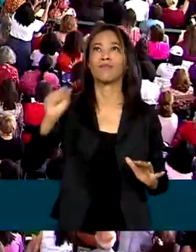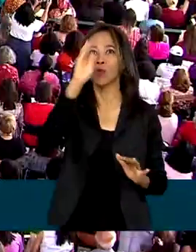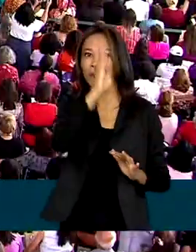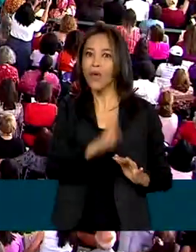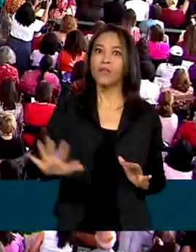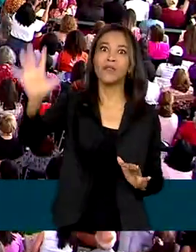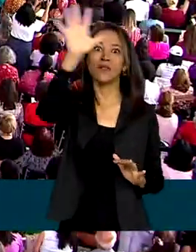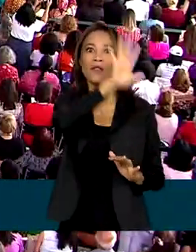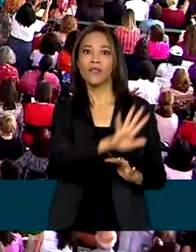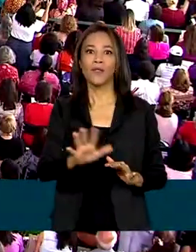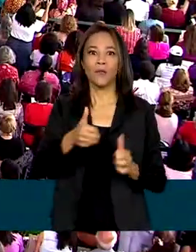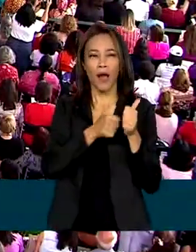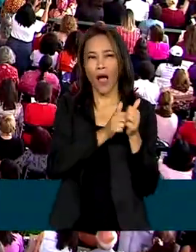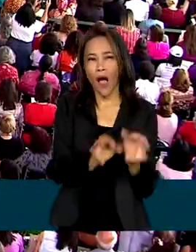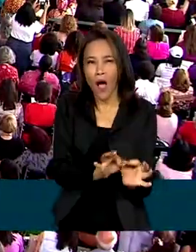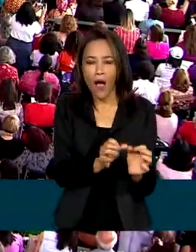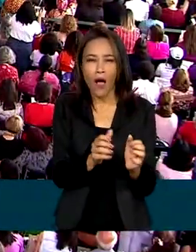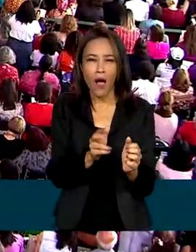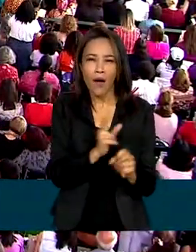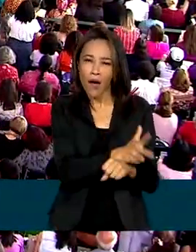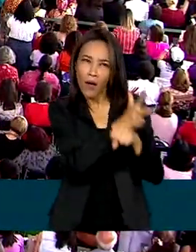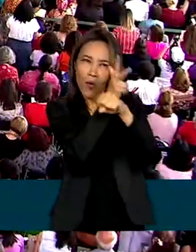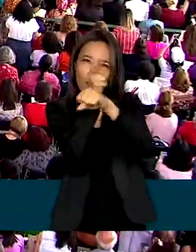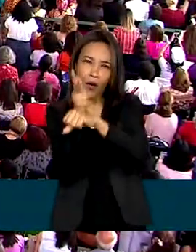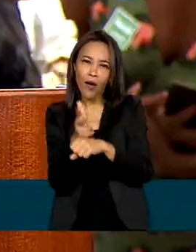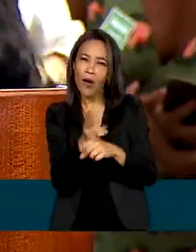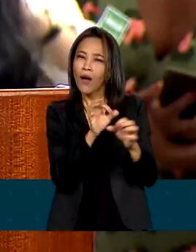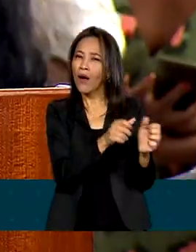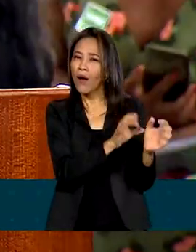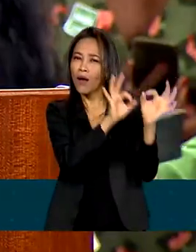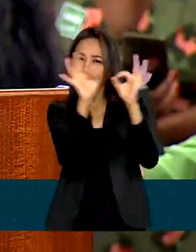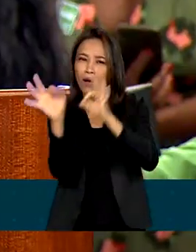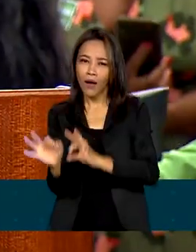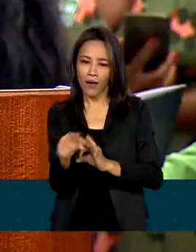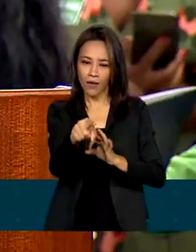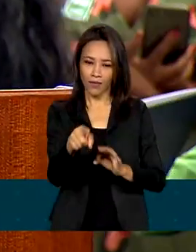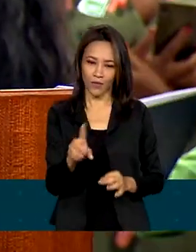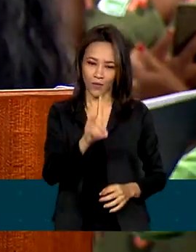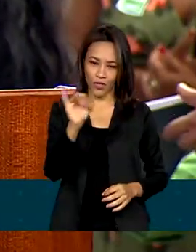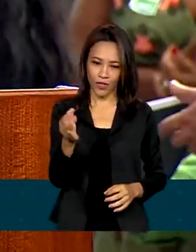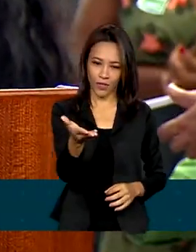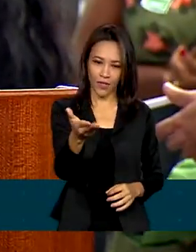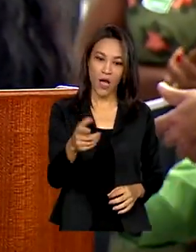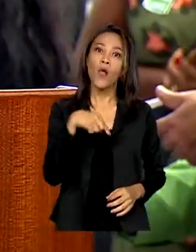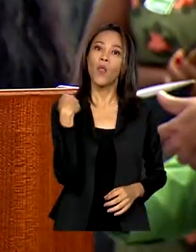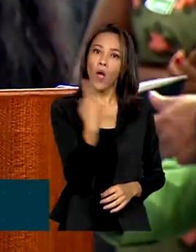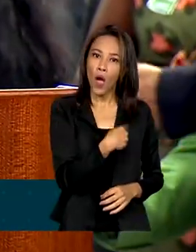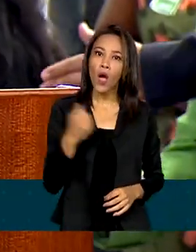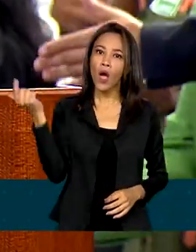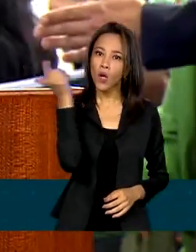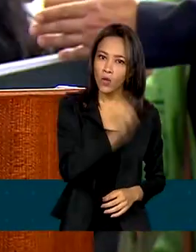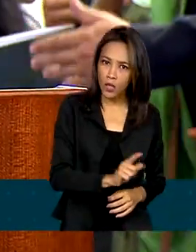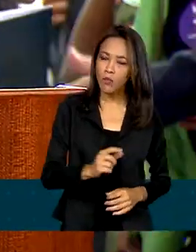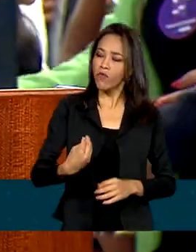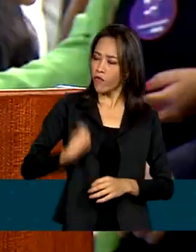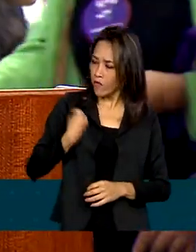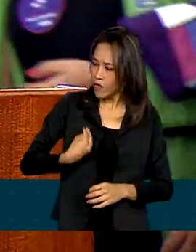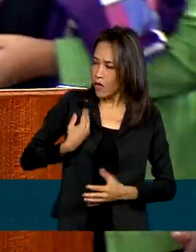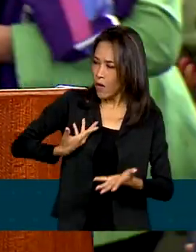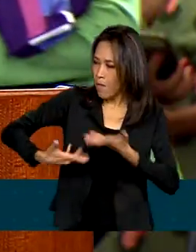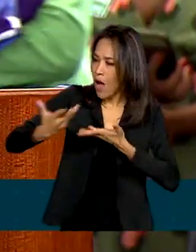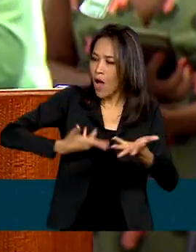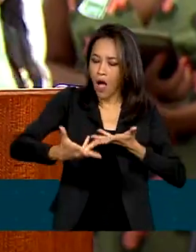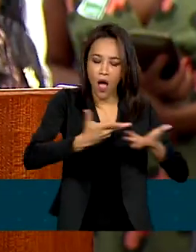país para acompanhar a cerimônia que marcou a data. Nós podemos ter uma convivência sem desigualdade, sem